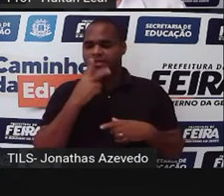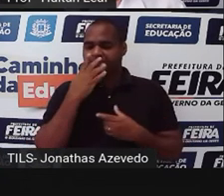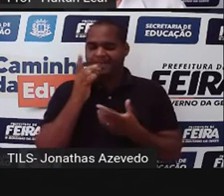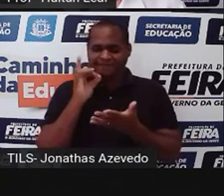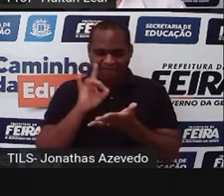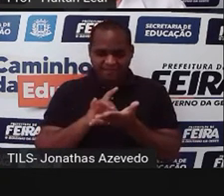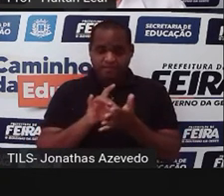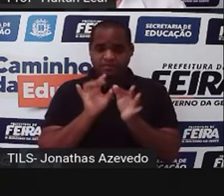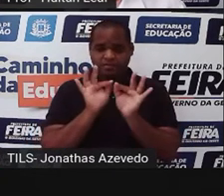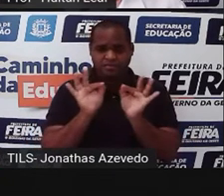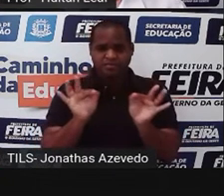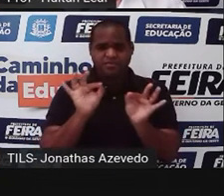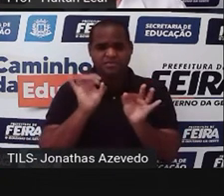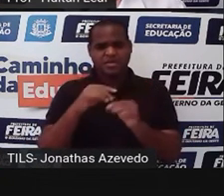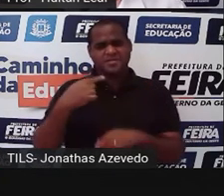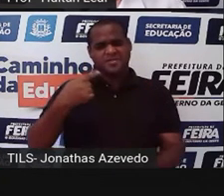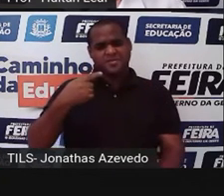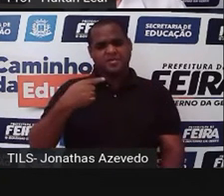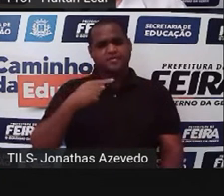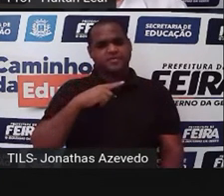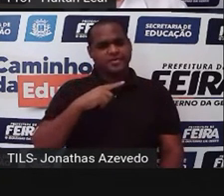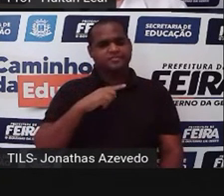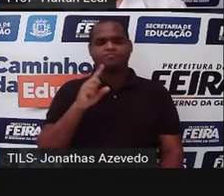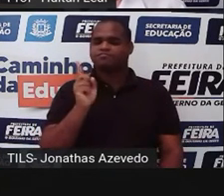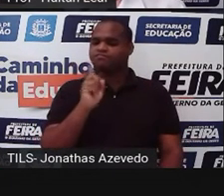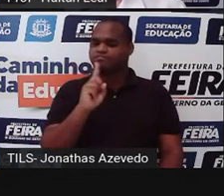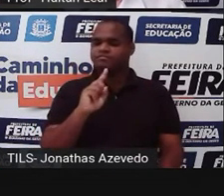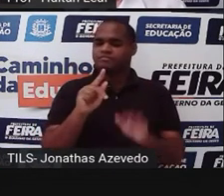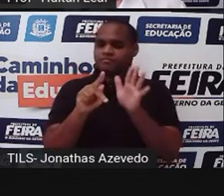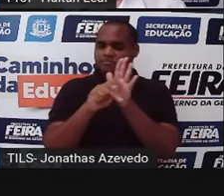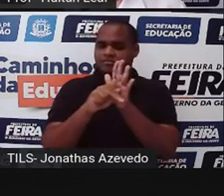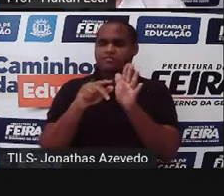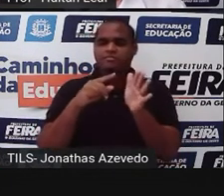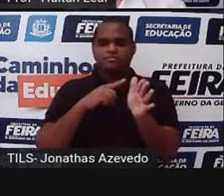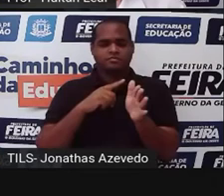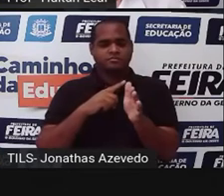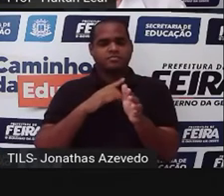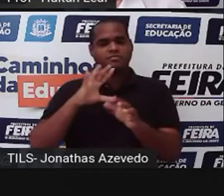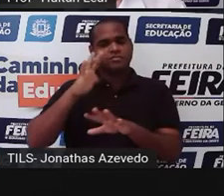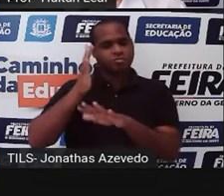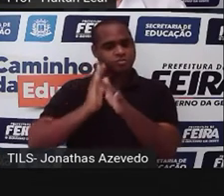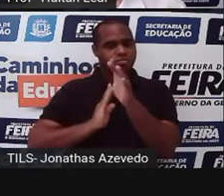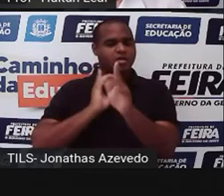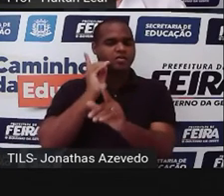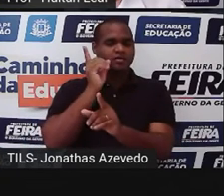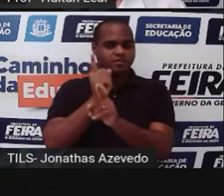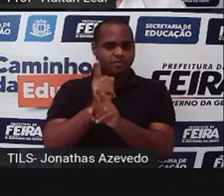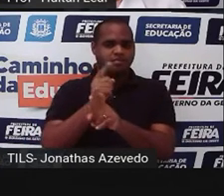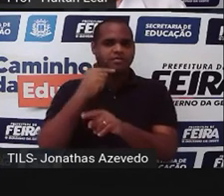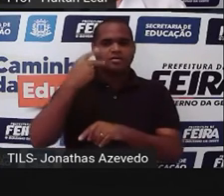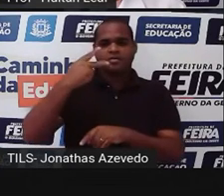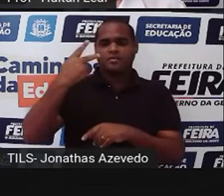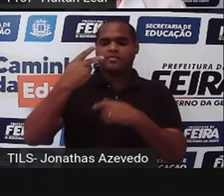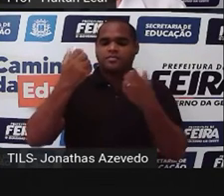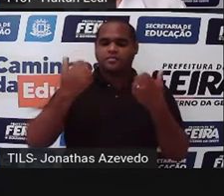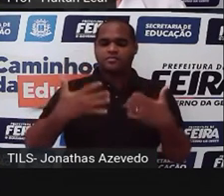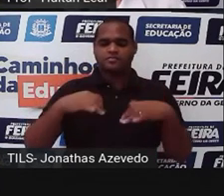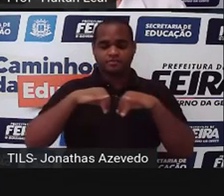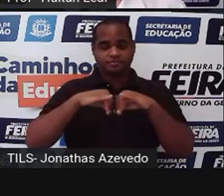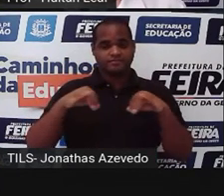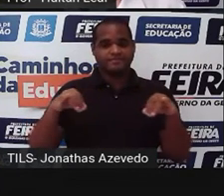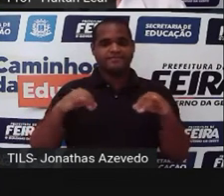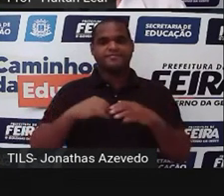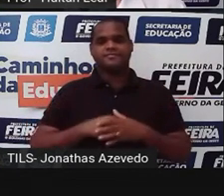simplesmente no primeiro parágrafo, ele também tem uma parte que se encontra no segundo parágrafo aí da notícia. Então,